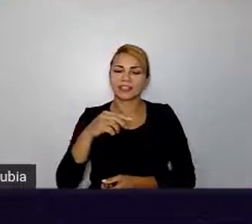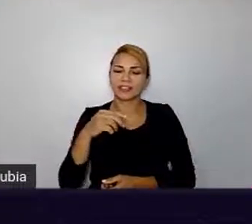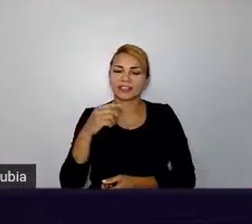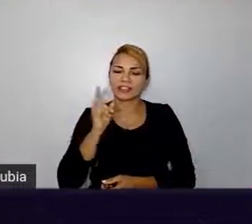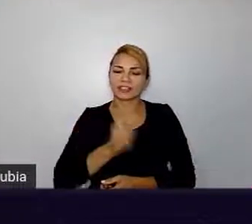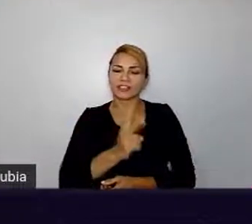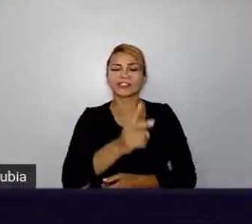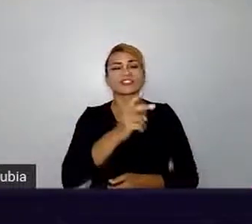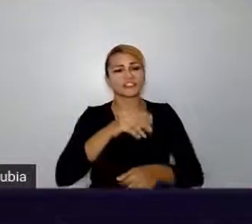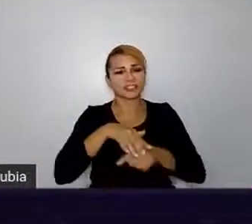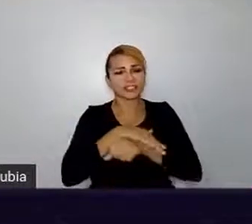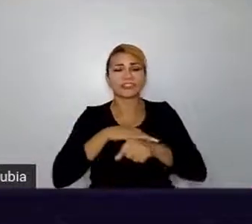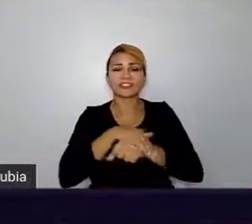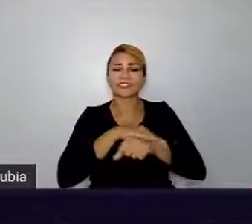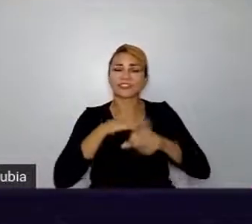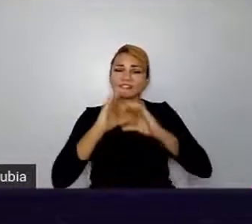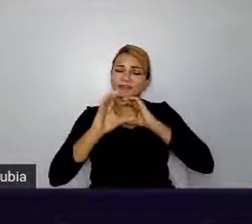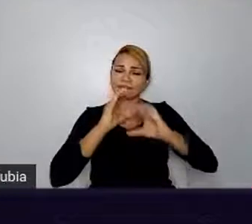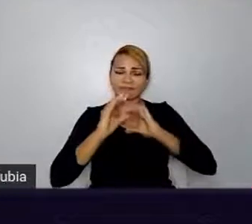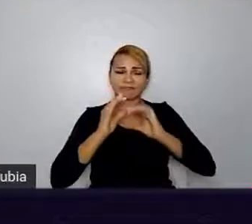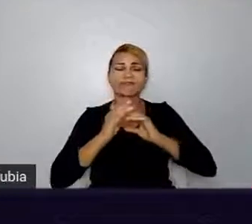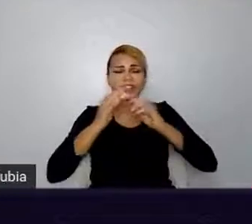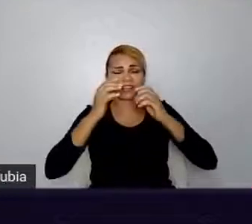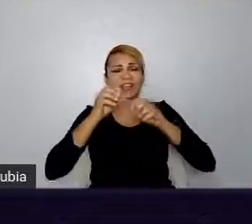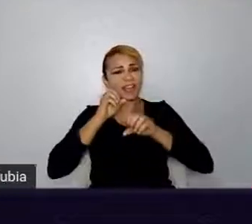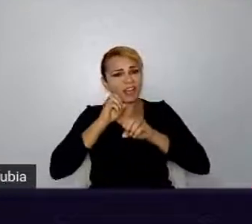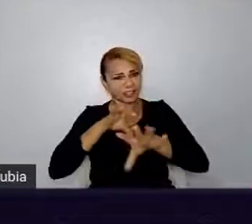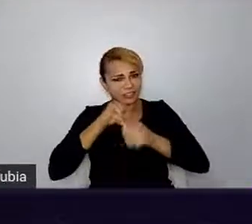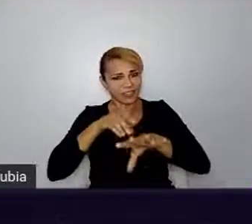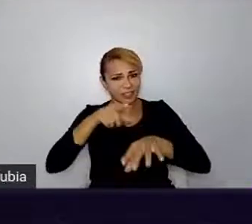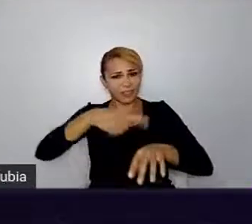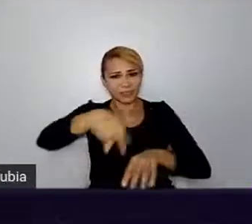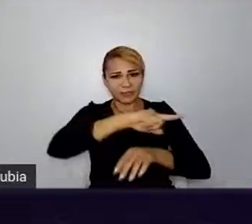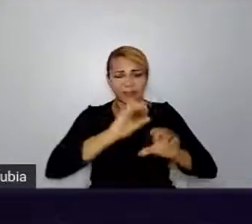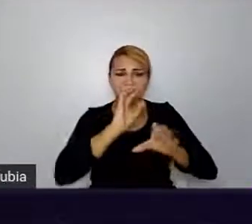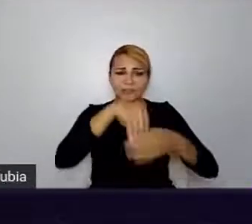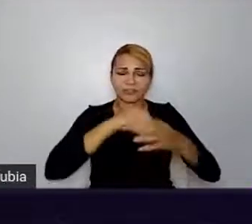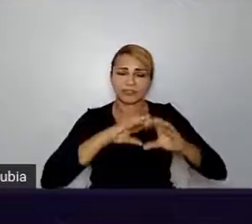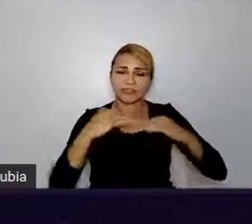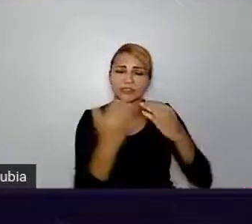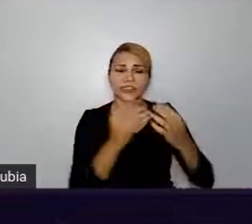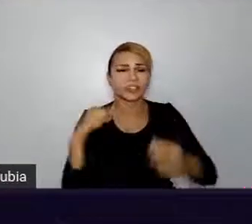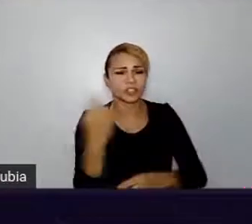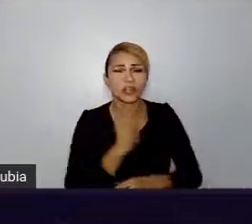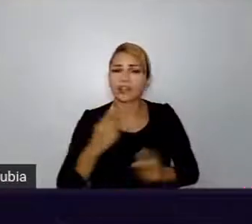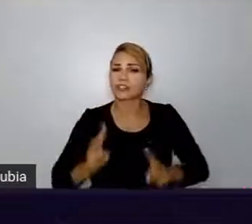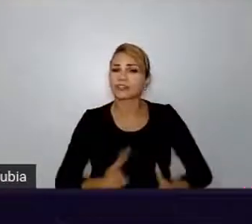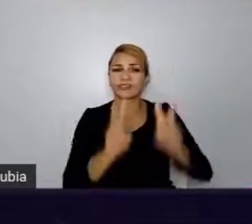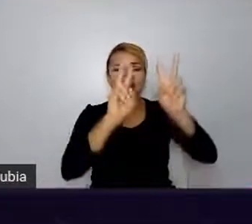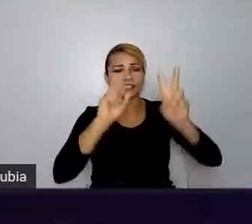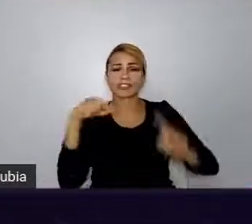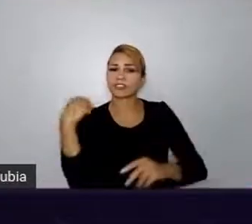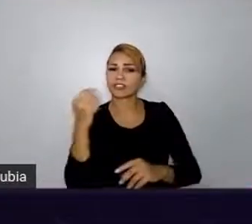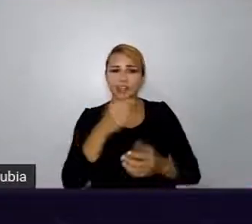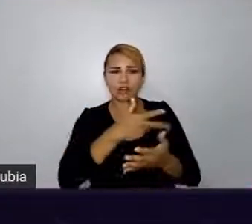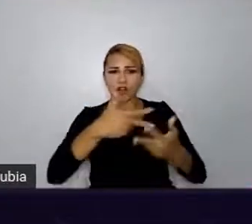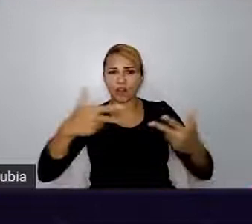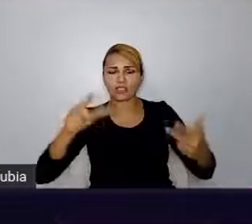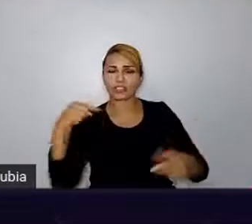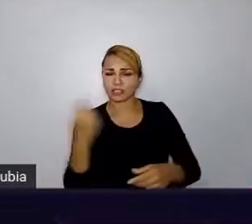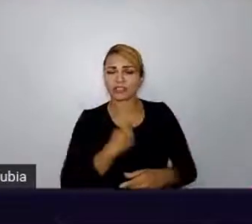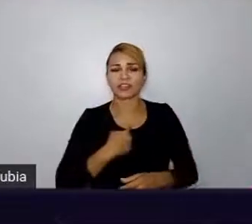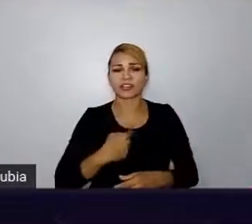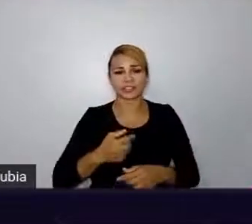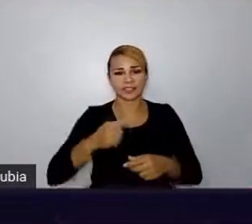que serve para mim, acho que vai servir para muita gente na comunidade, né? Às a gente tem os nossos valores, as coisas que a gente acredita e talvez a gente pode estar